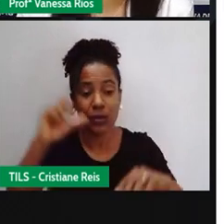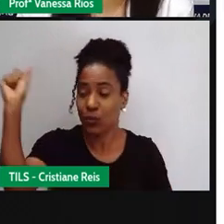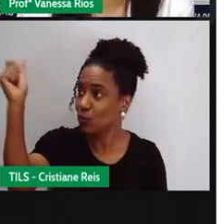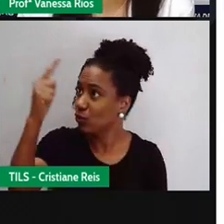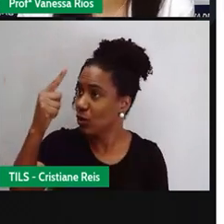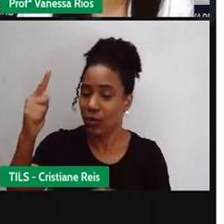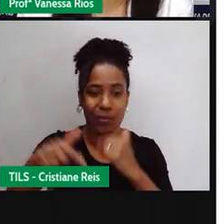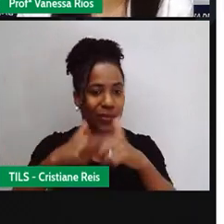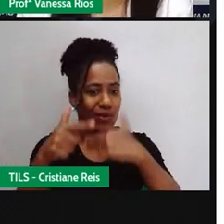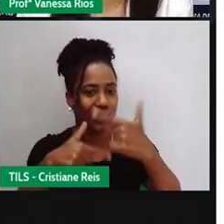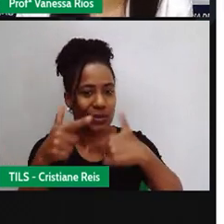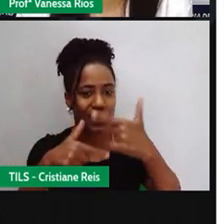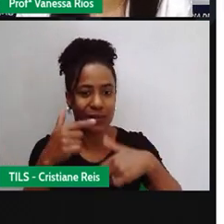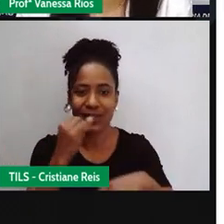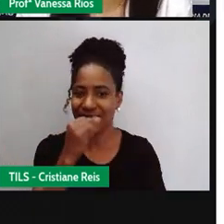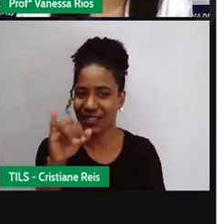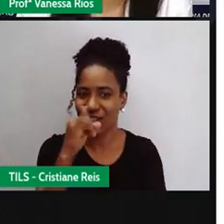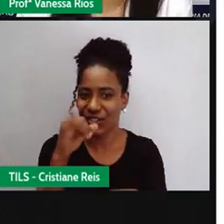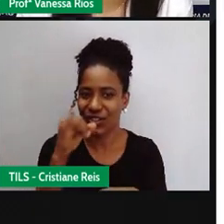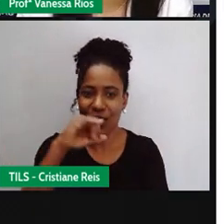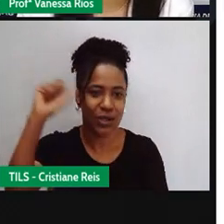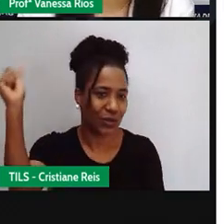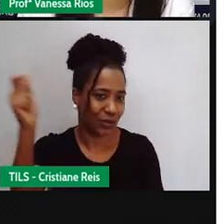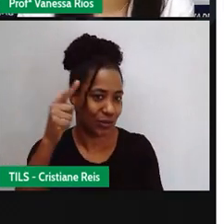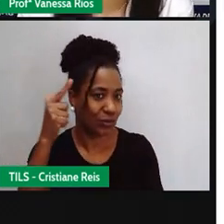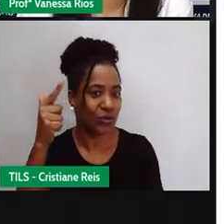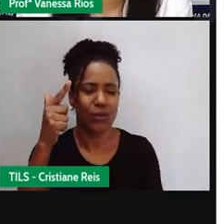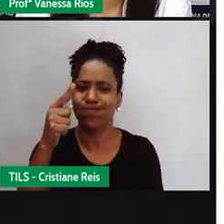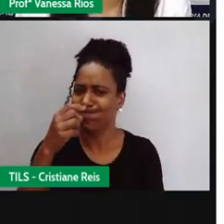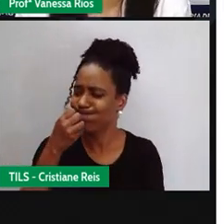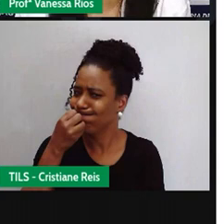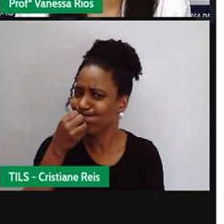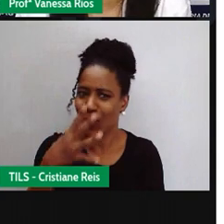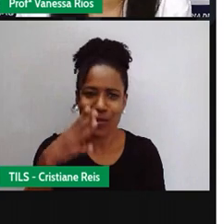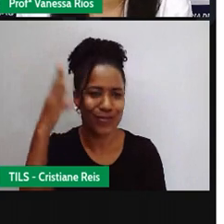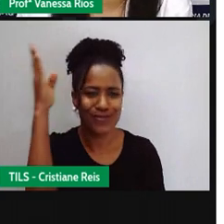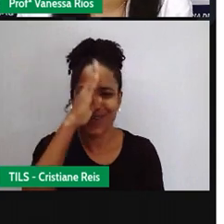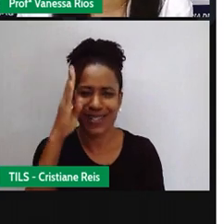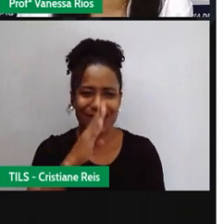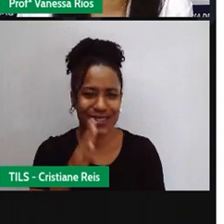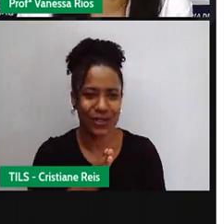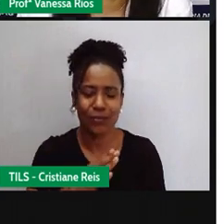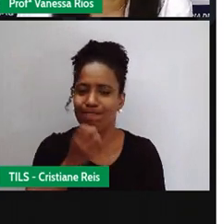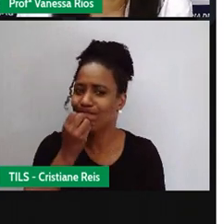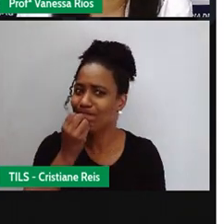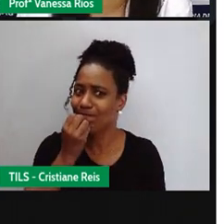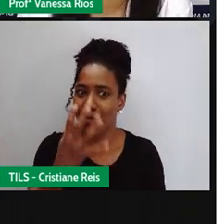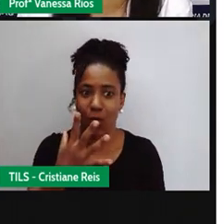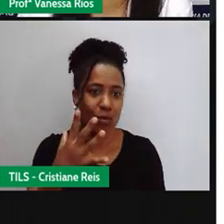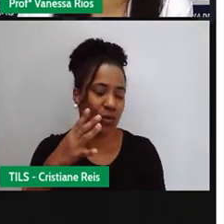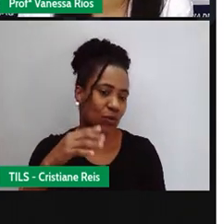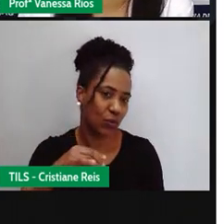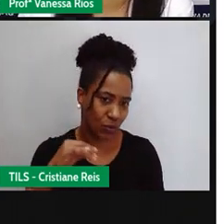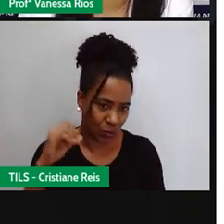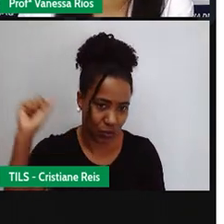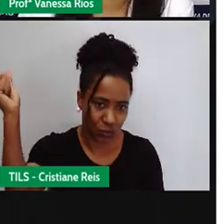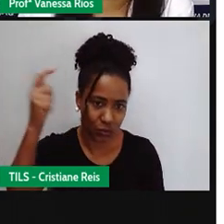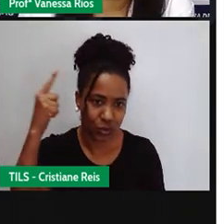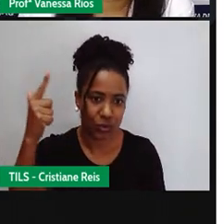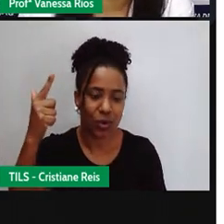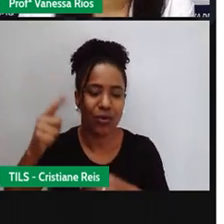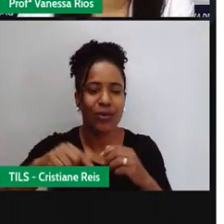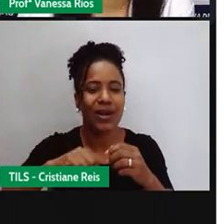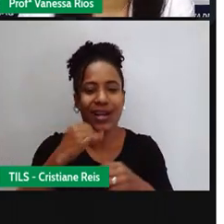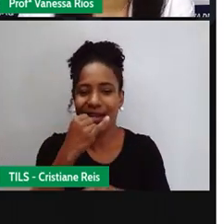produção de energia solar do Brasil é muito grande. Então, por ser uma fonte de energia renovável, uma fonte de energia